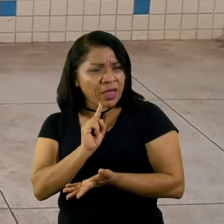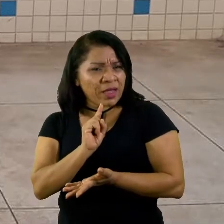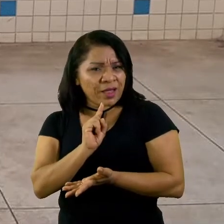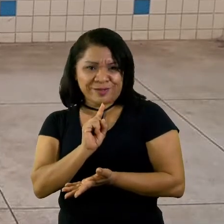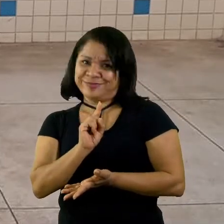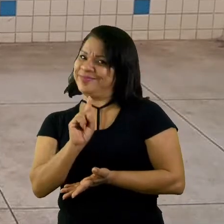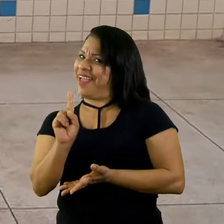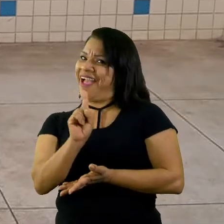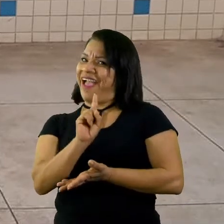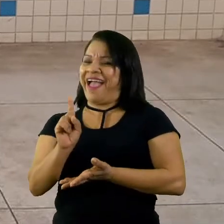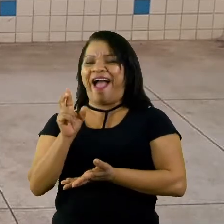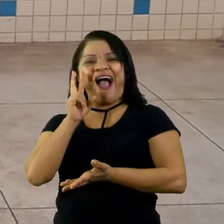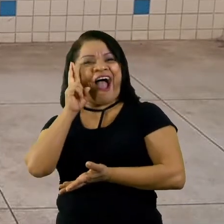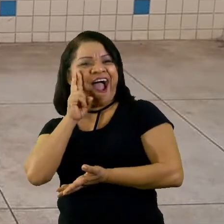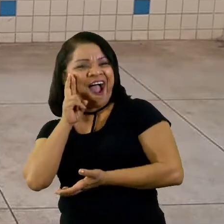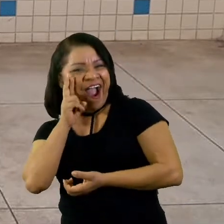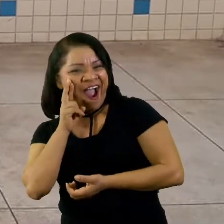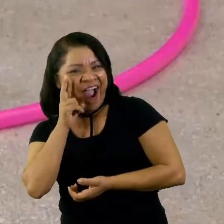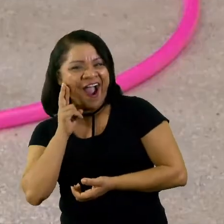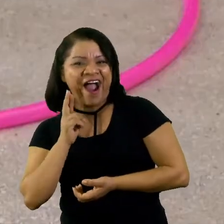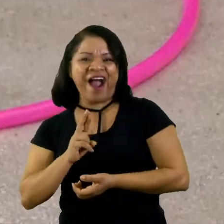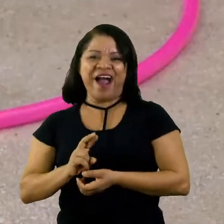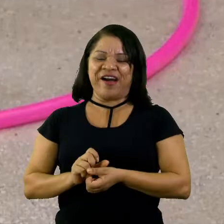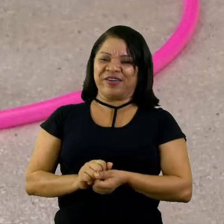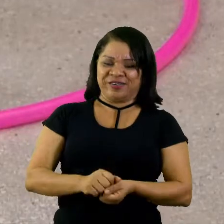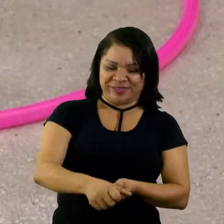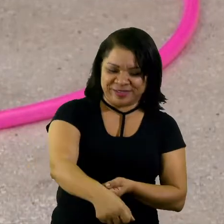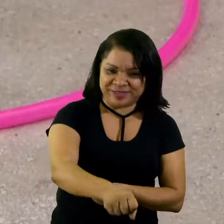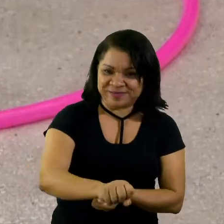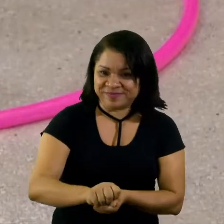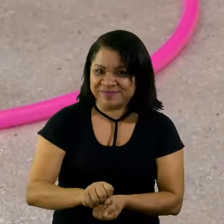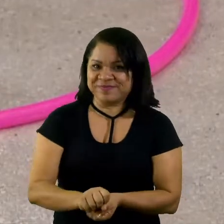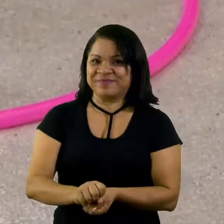Não, rosa! E esse daqui?